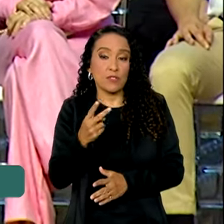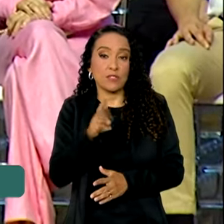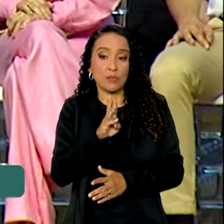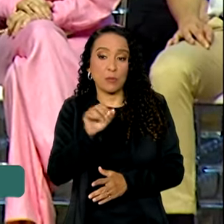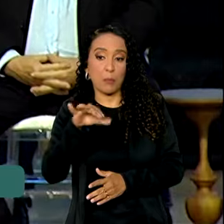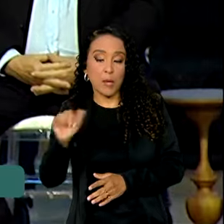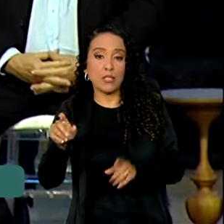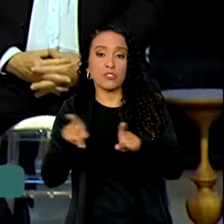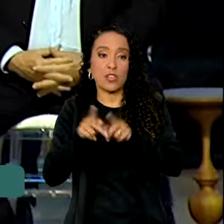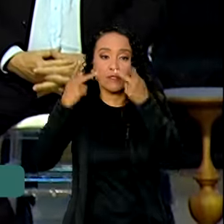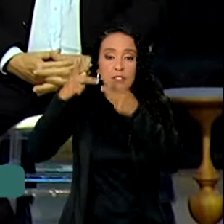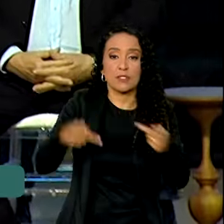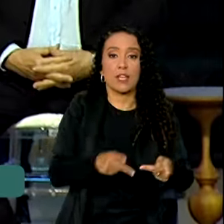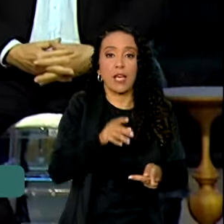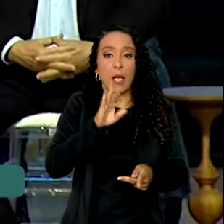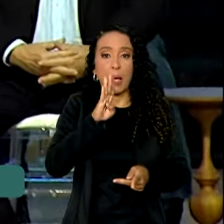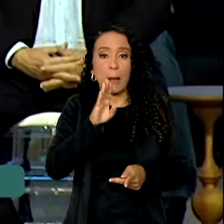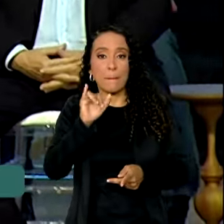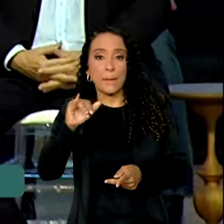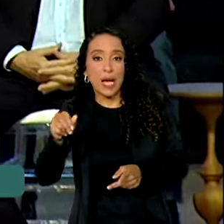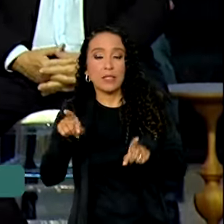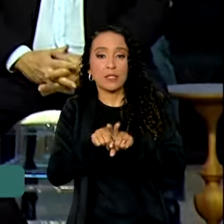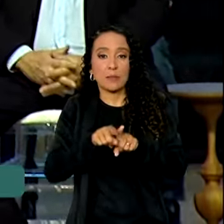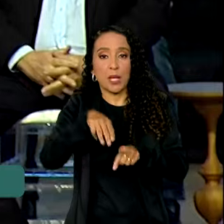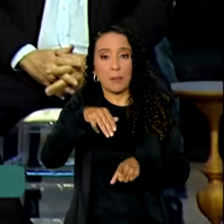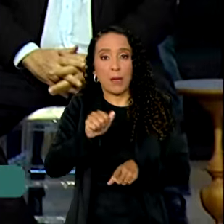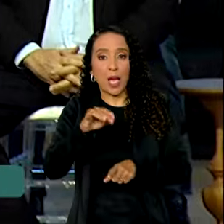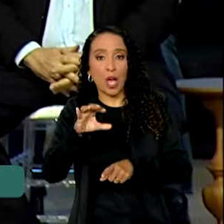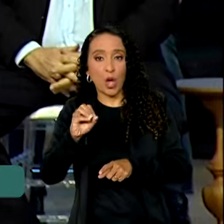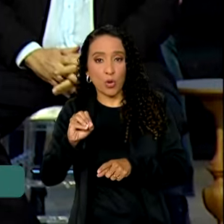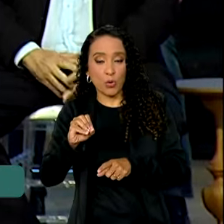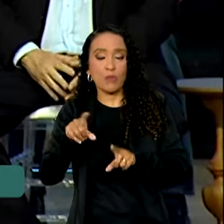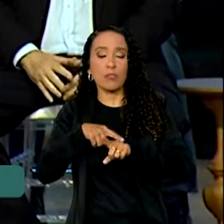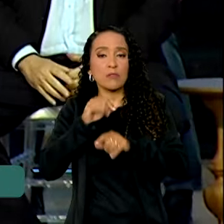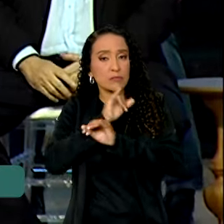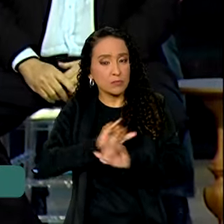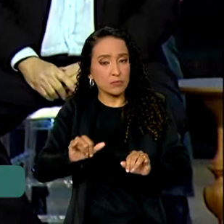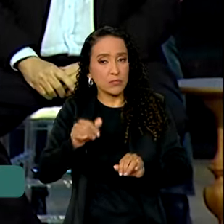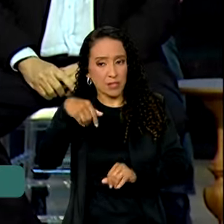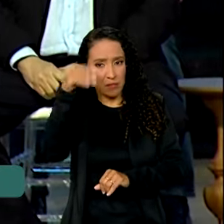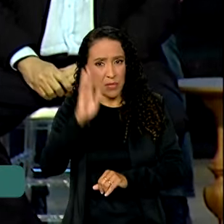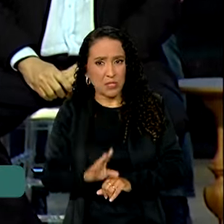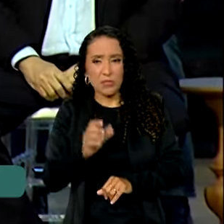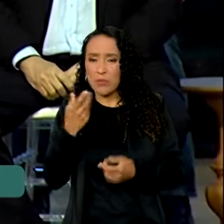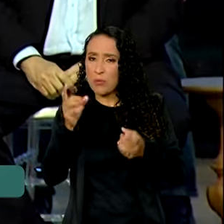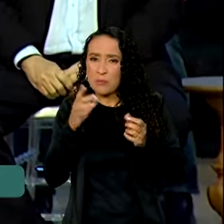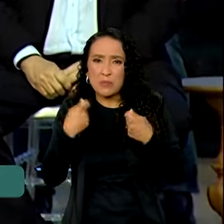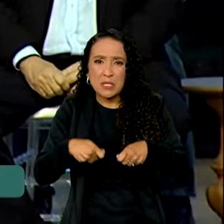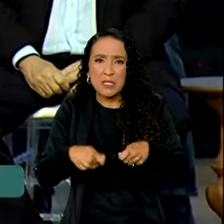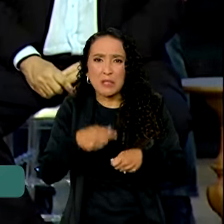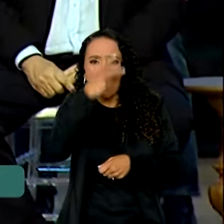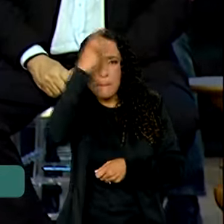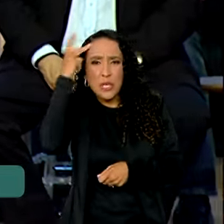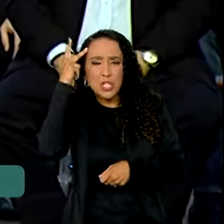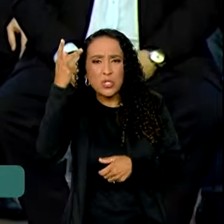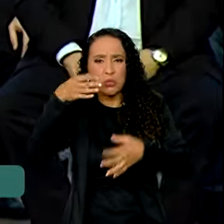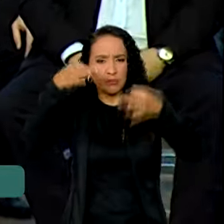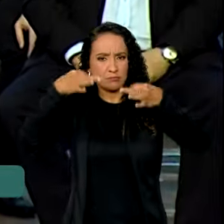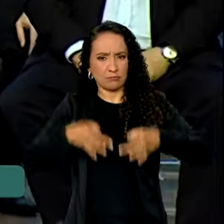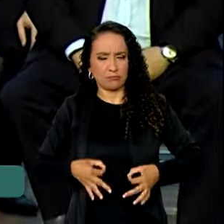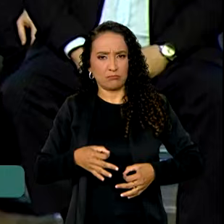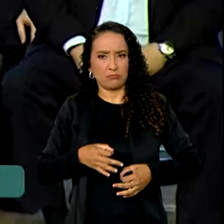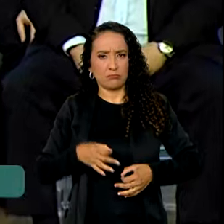já visitei o Macron. Eu quero provar mais uma vez, esse país não estava apenas precisando de alguém diplomado para